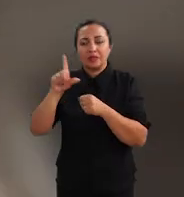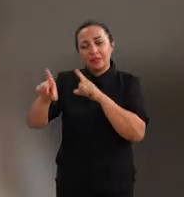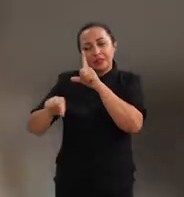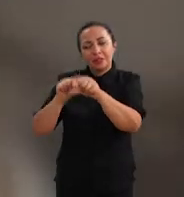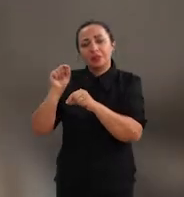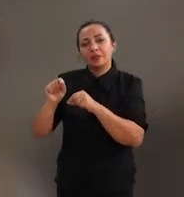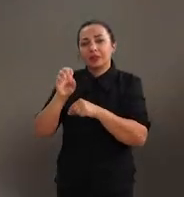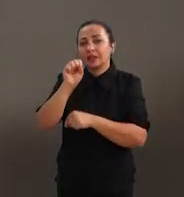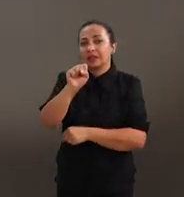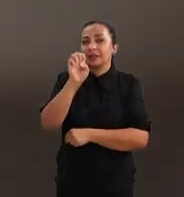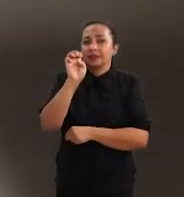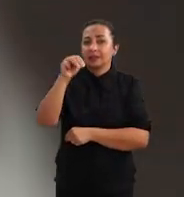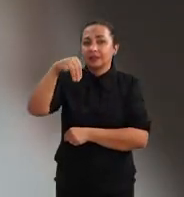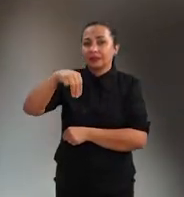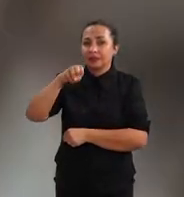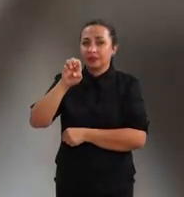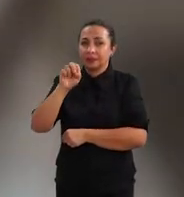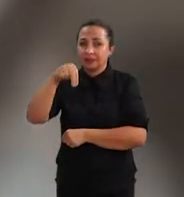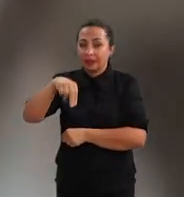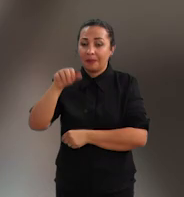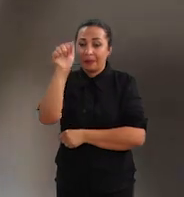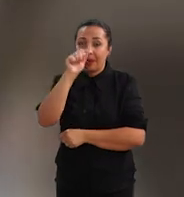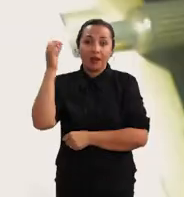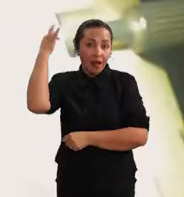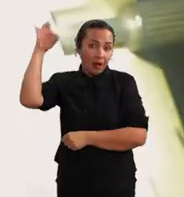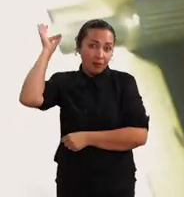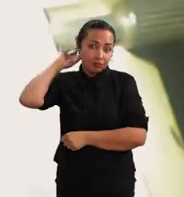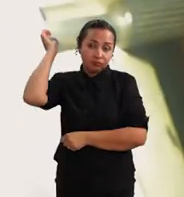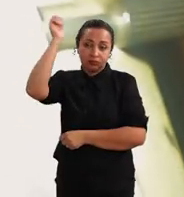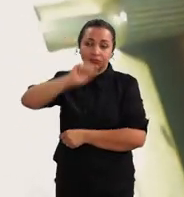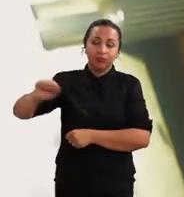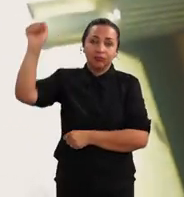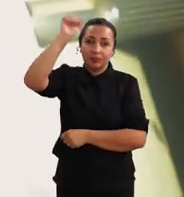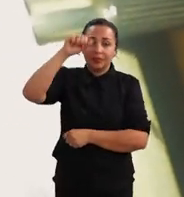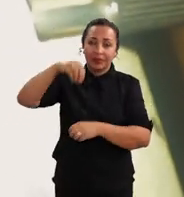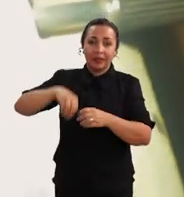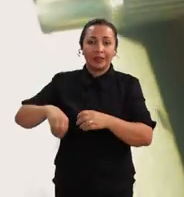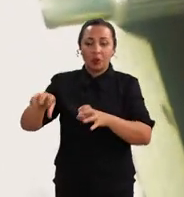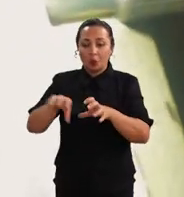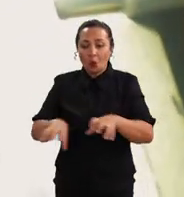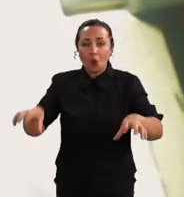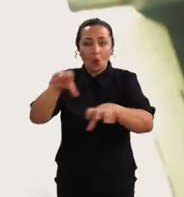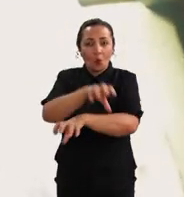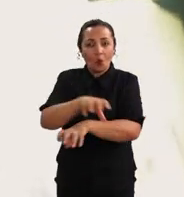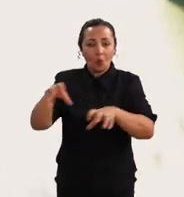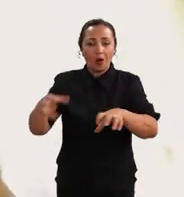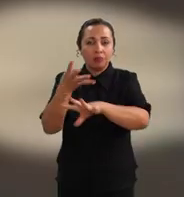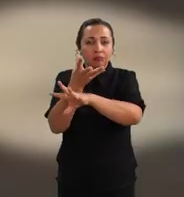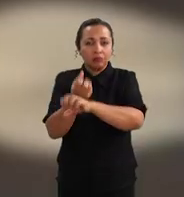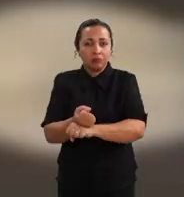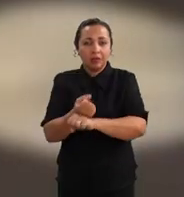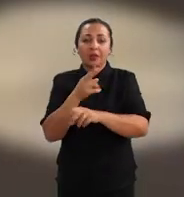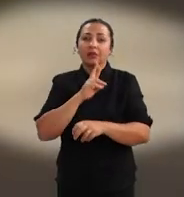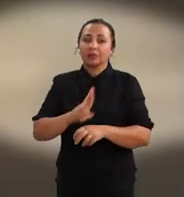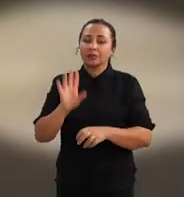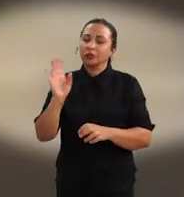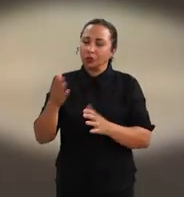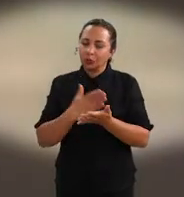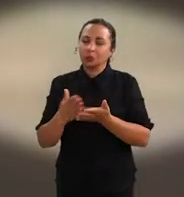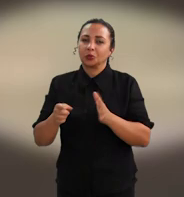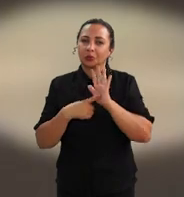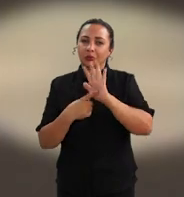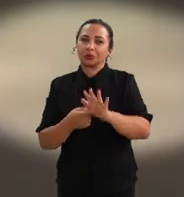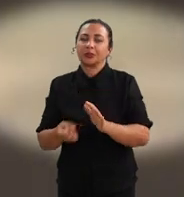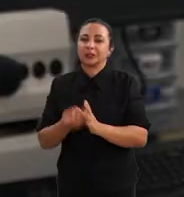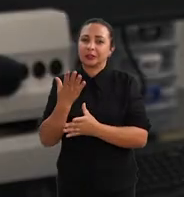esse tipo de seleção de sêmen em abelhas africanizadas dentro do bioma da Caatinga. Os resultados já começam